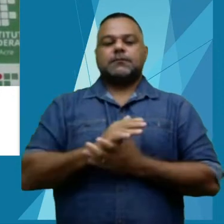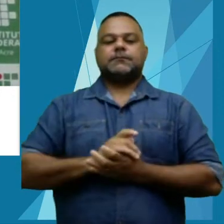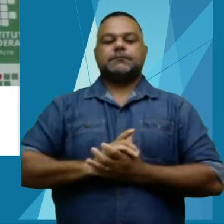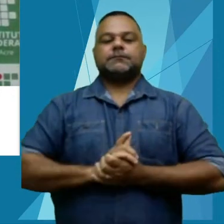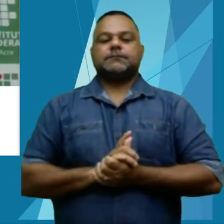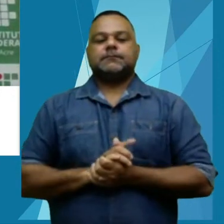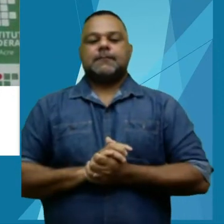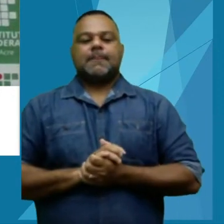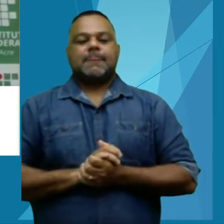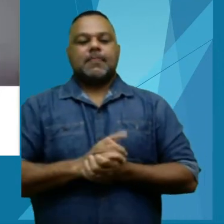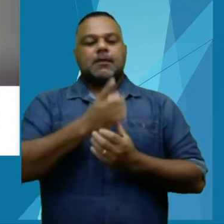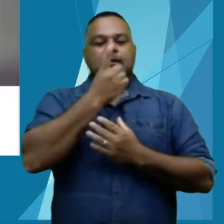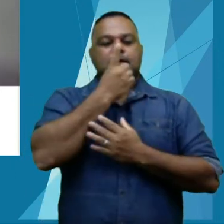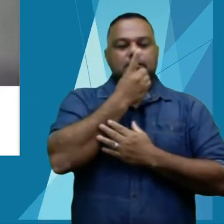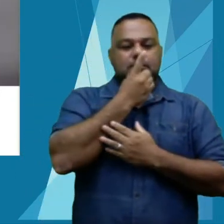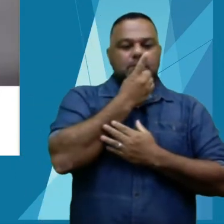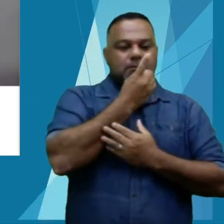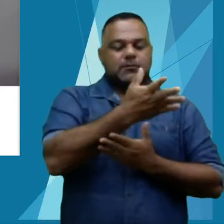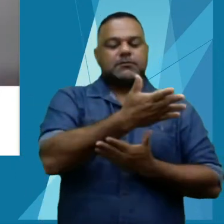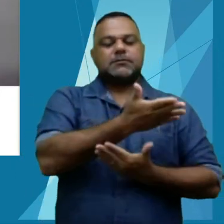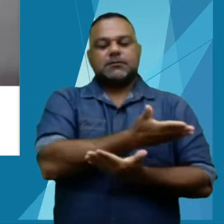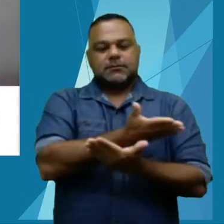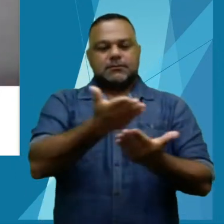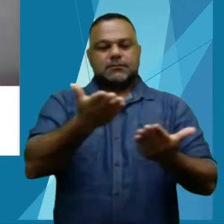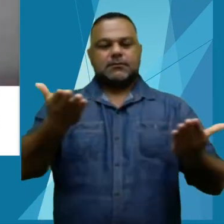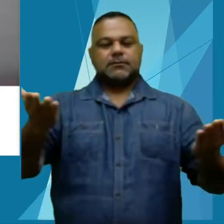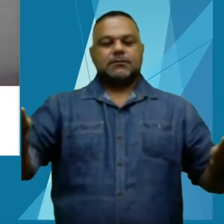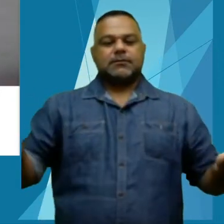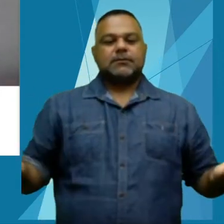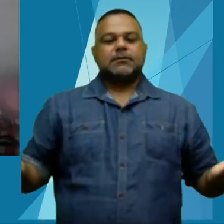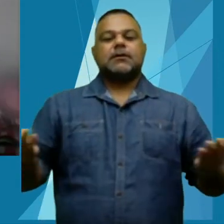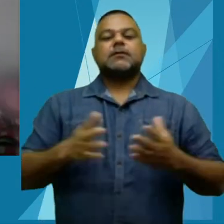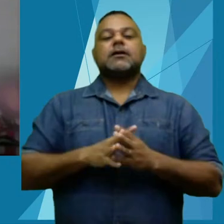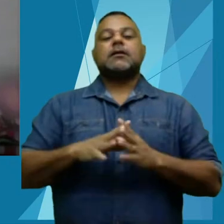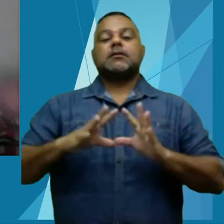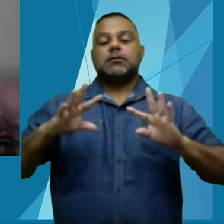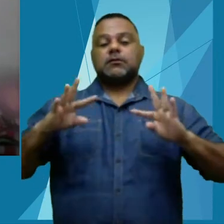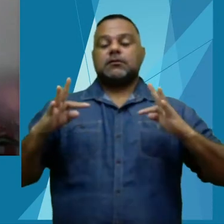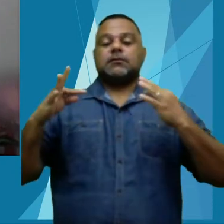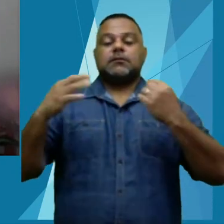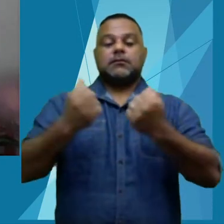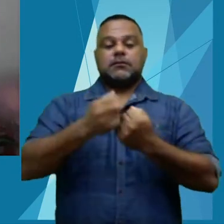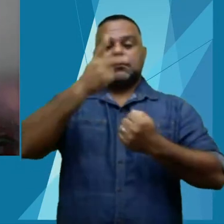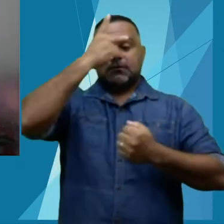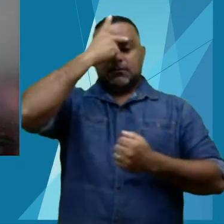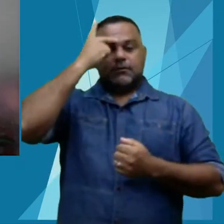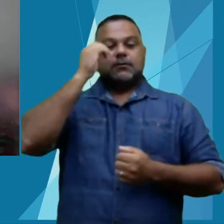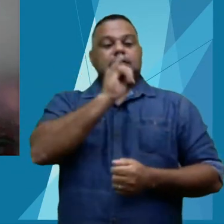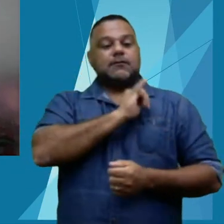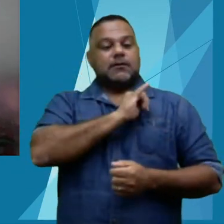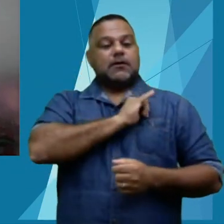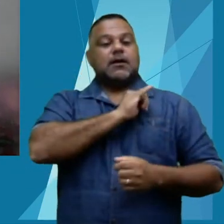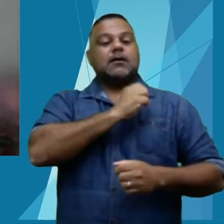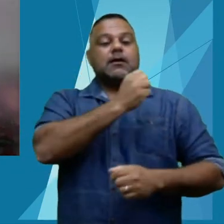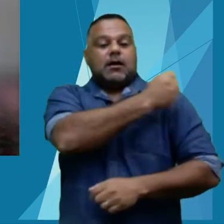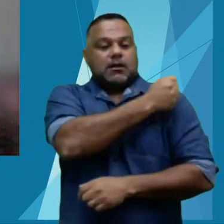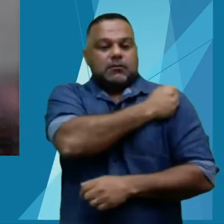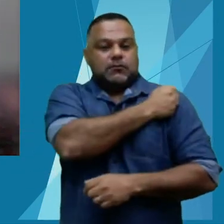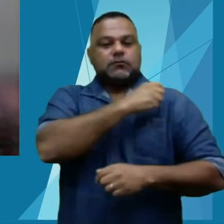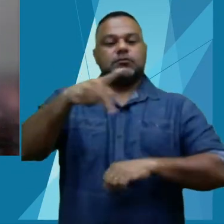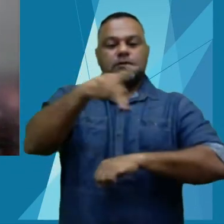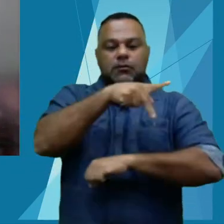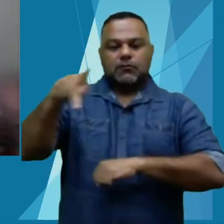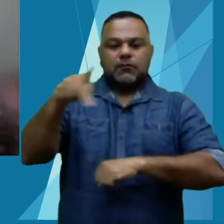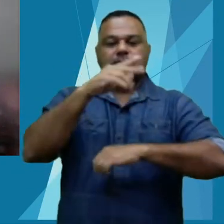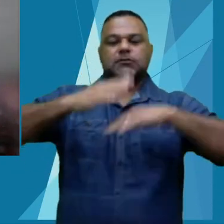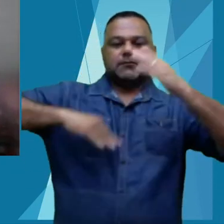Meu cordial bom dia a todos, a toda a comunidade interna, alunos, docentes e servidores em geral,